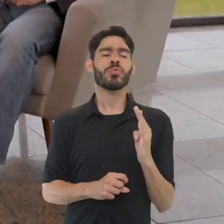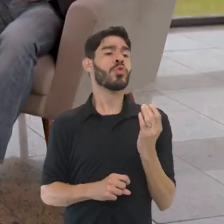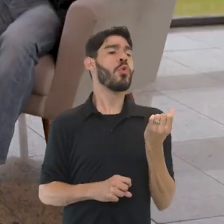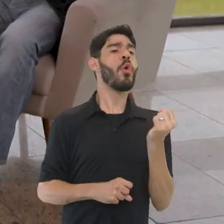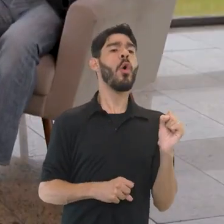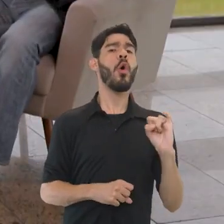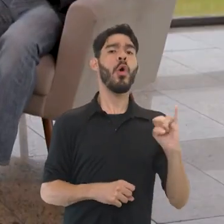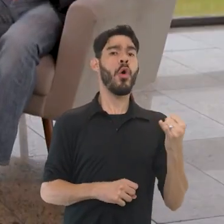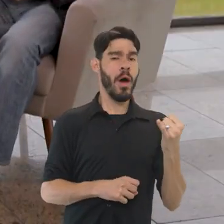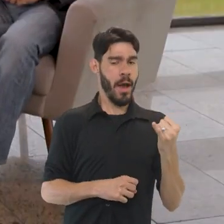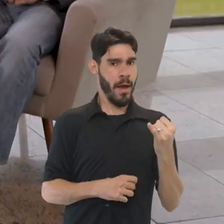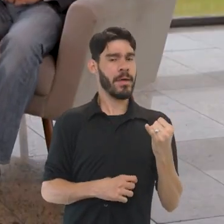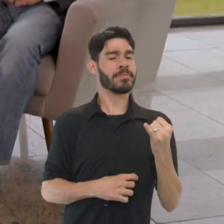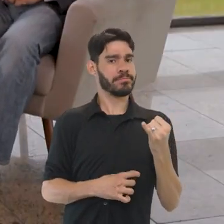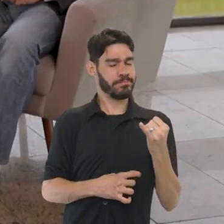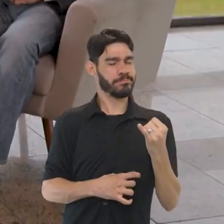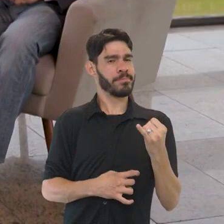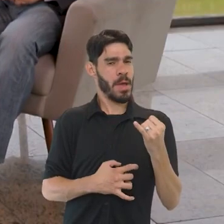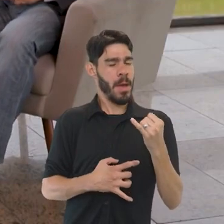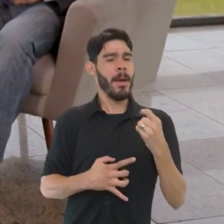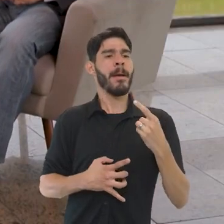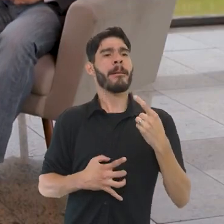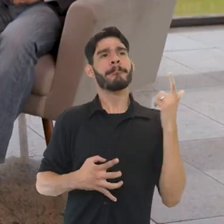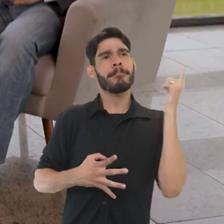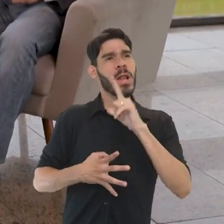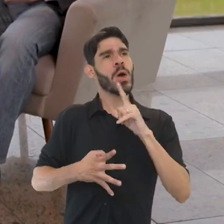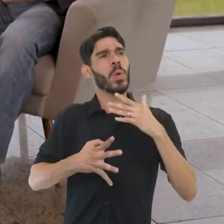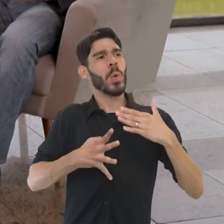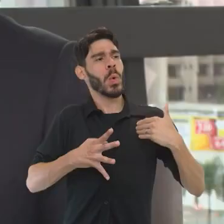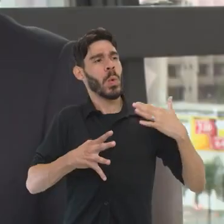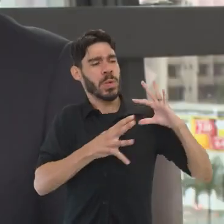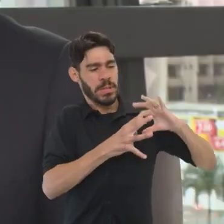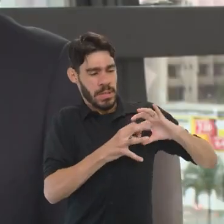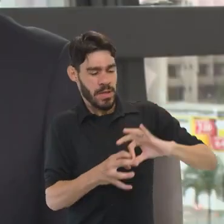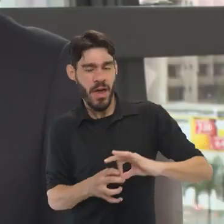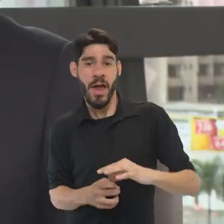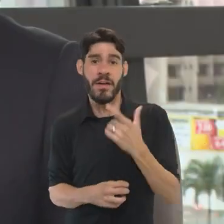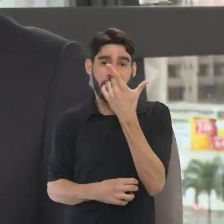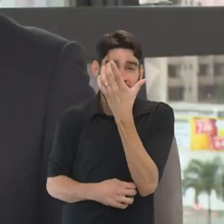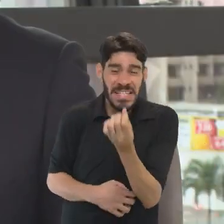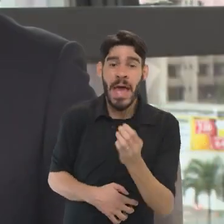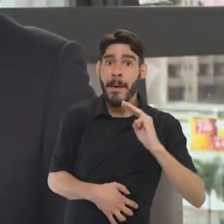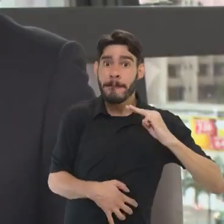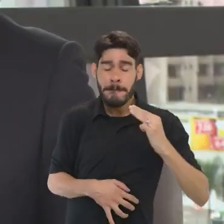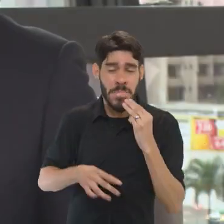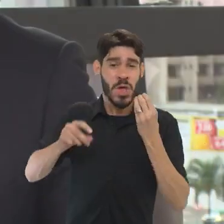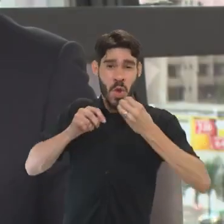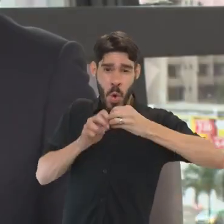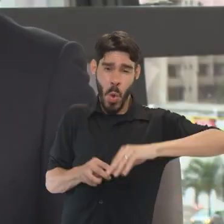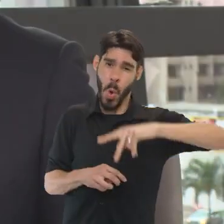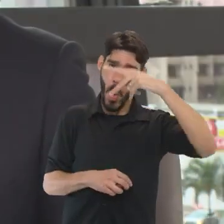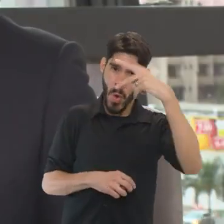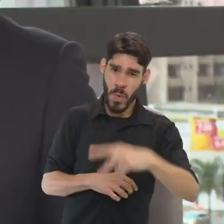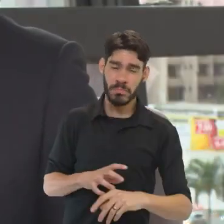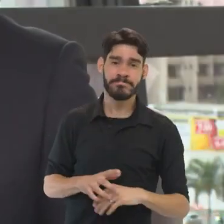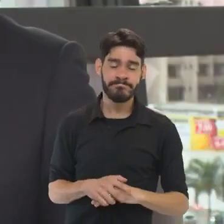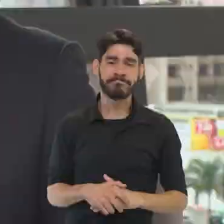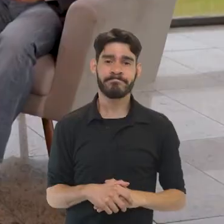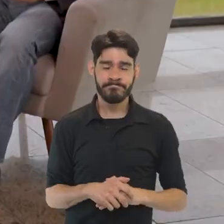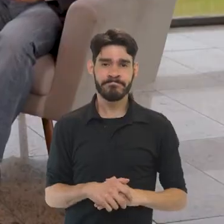de janeiro, para a gente já encadear aqui o raciocínio, foram R$ 26 milhões de prejuízos, prejuízos aqui no